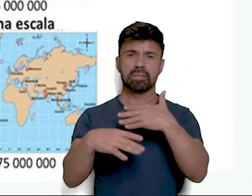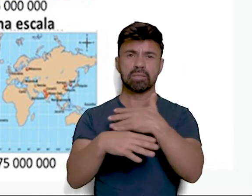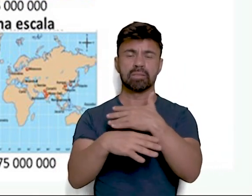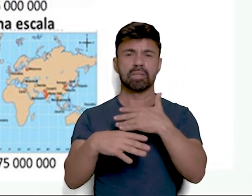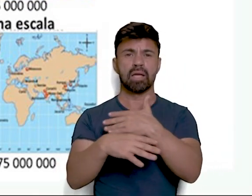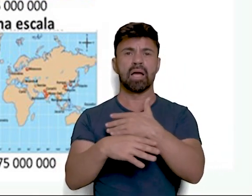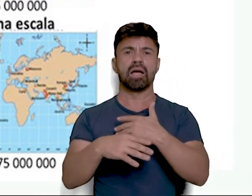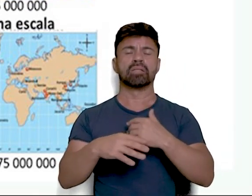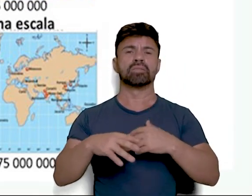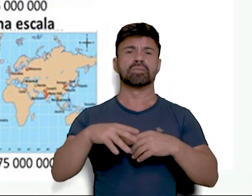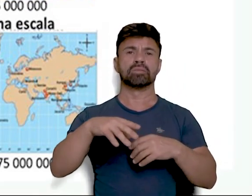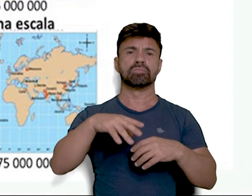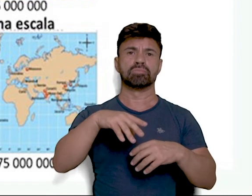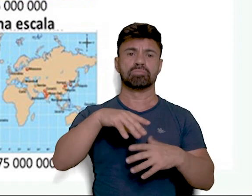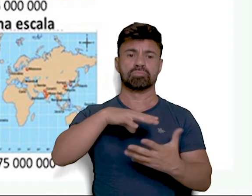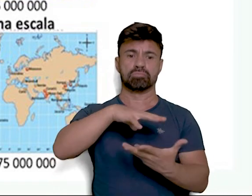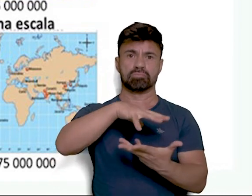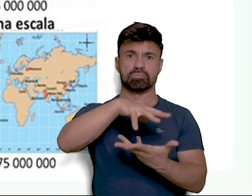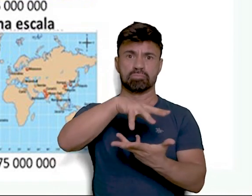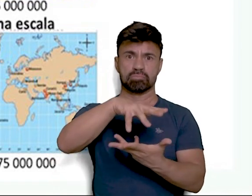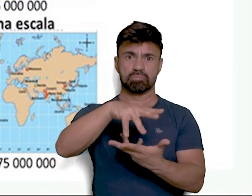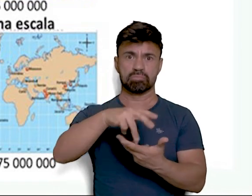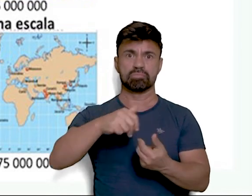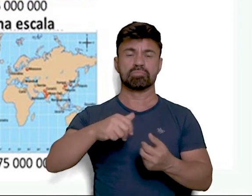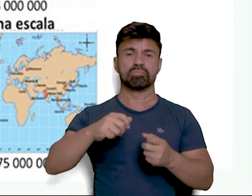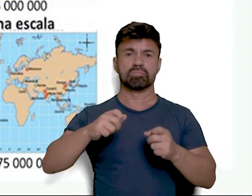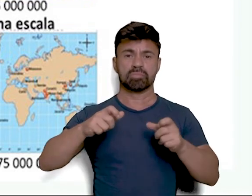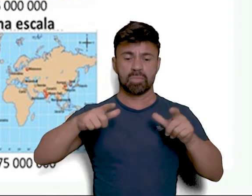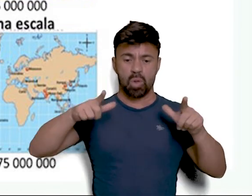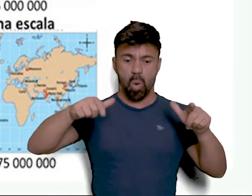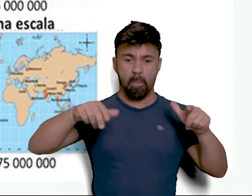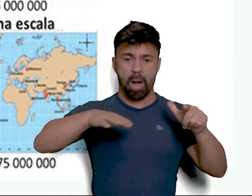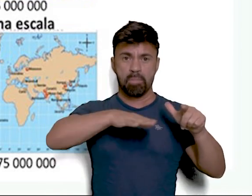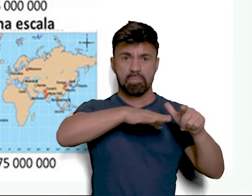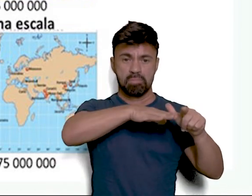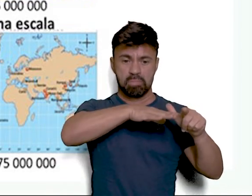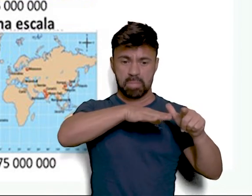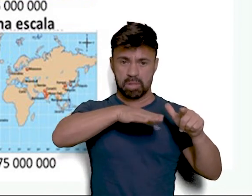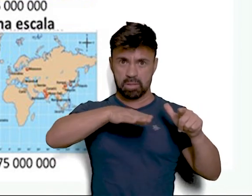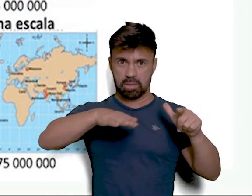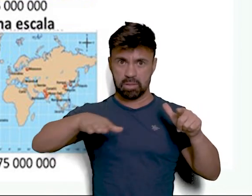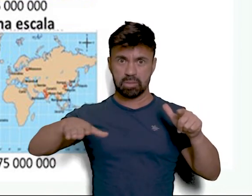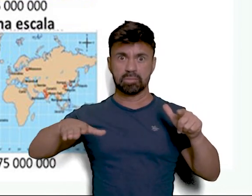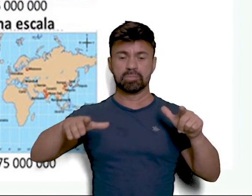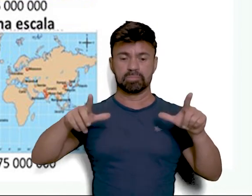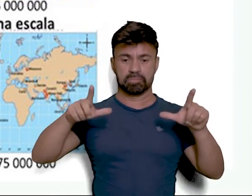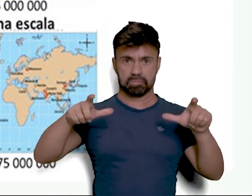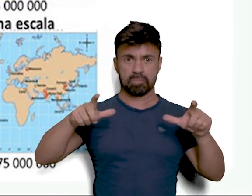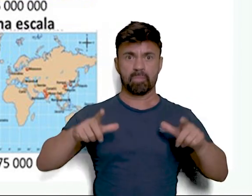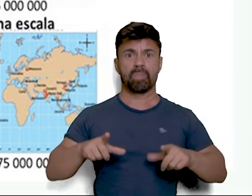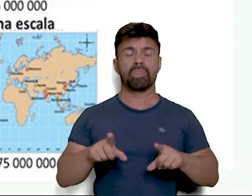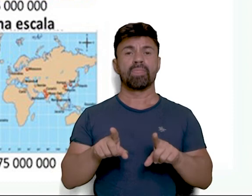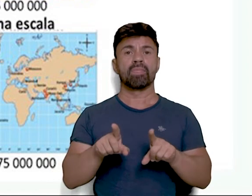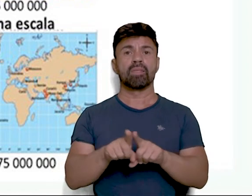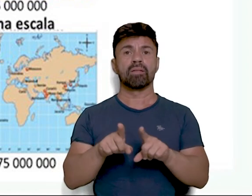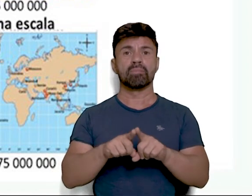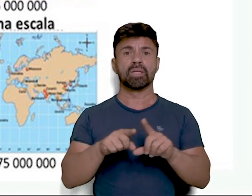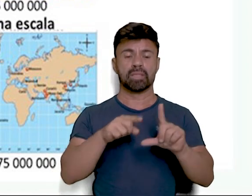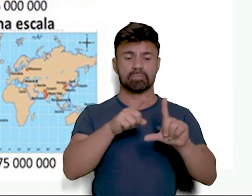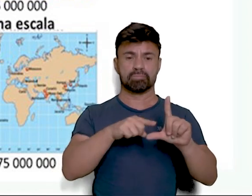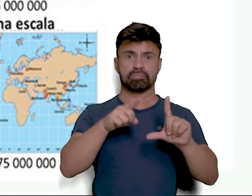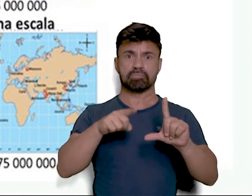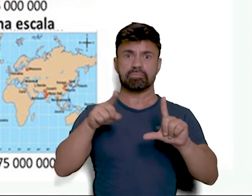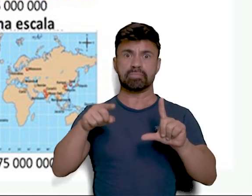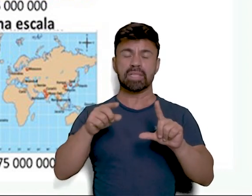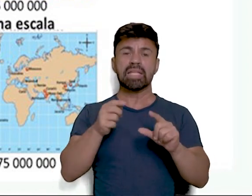planeta. É uma imagem plana. É um mapa cartográfico plano. E a escala representa